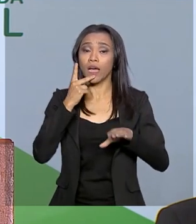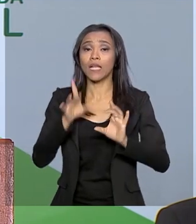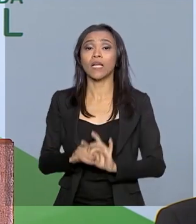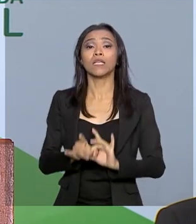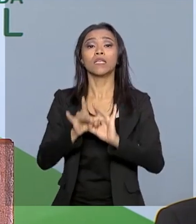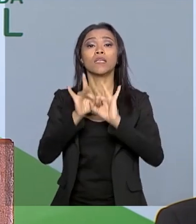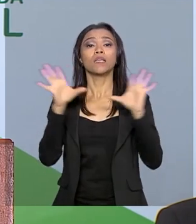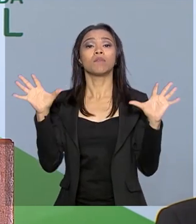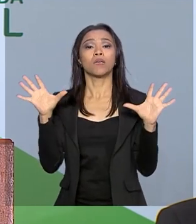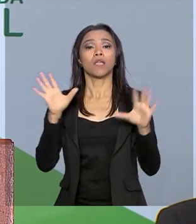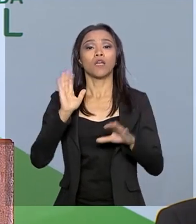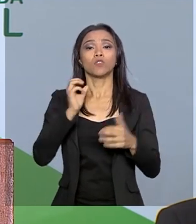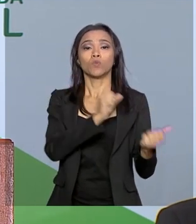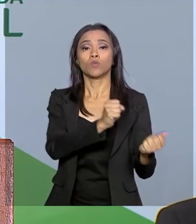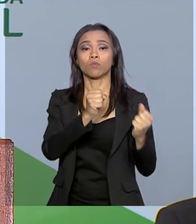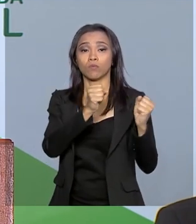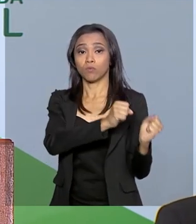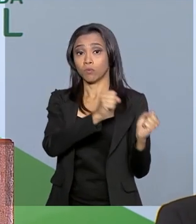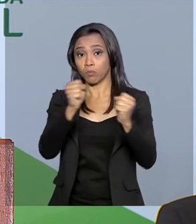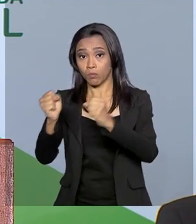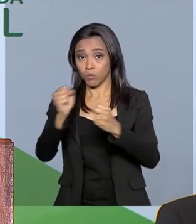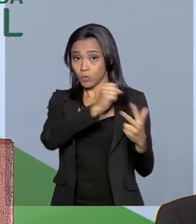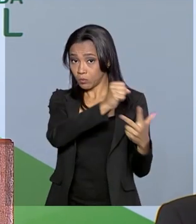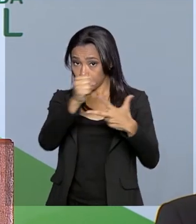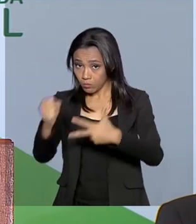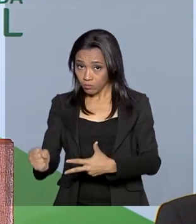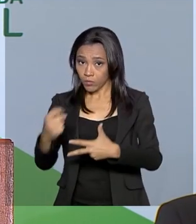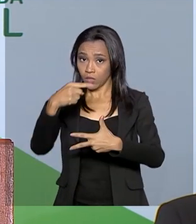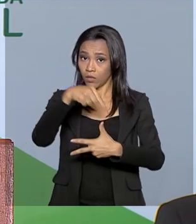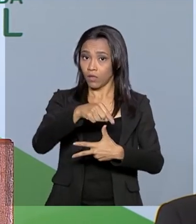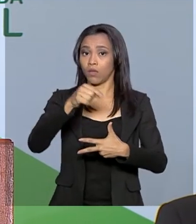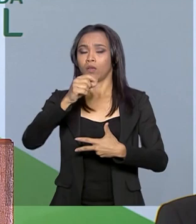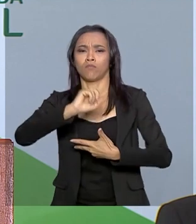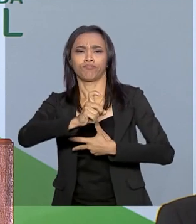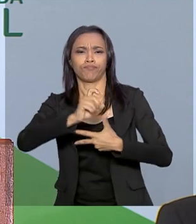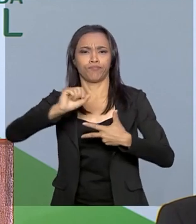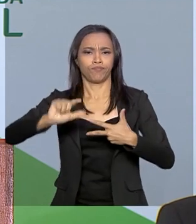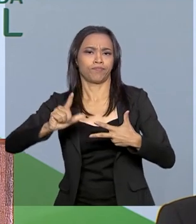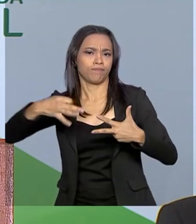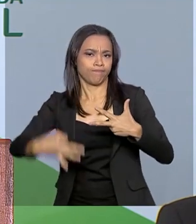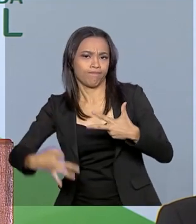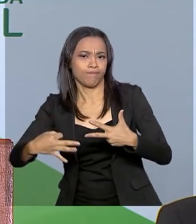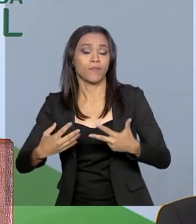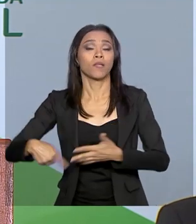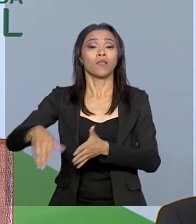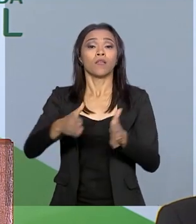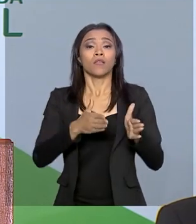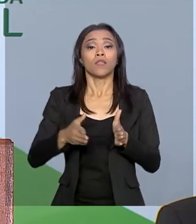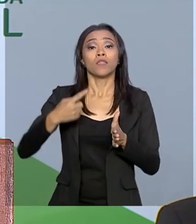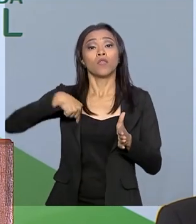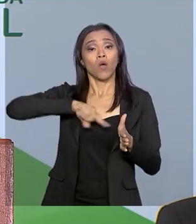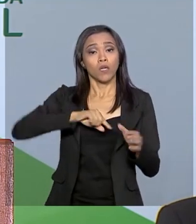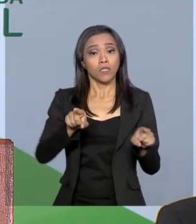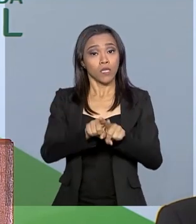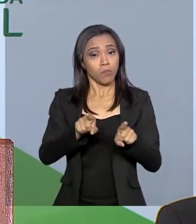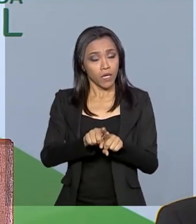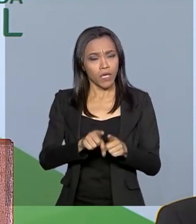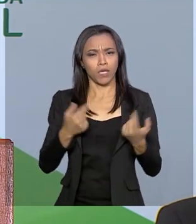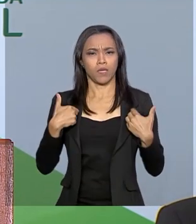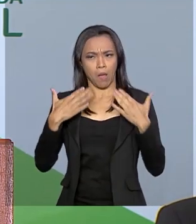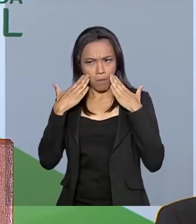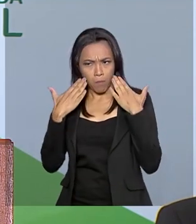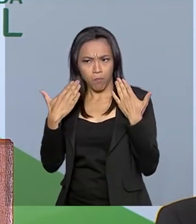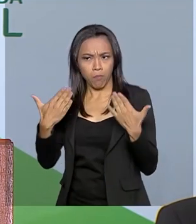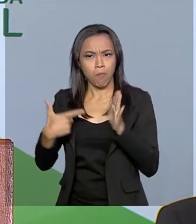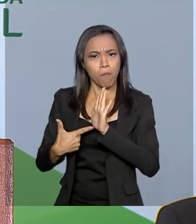dos poderes. Estamos mostrando, com gestos, com palavras e com